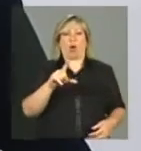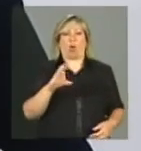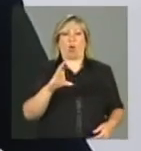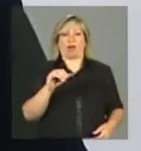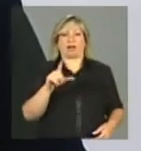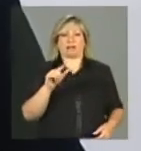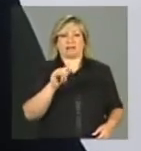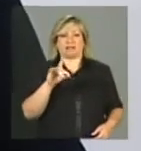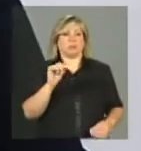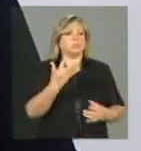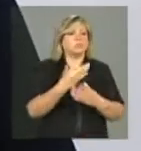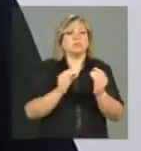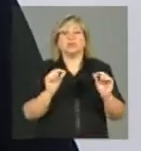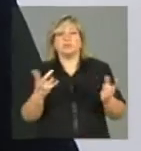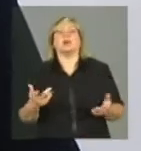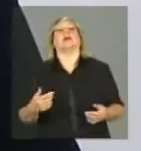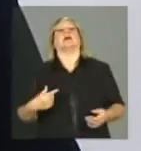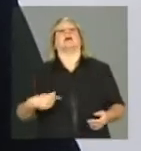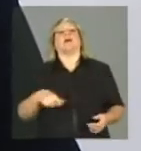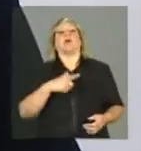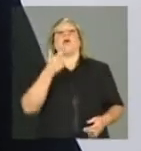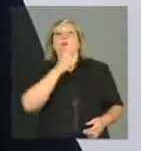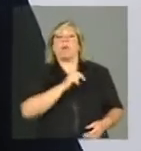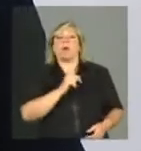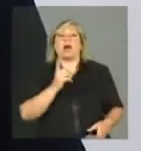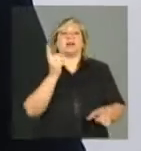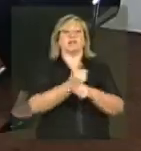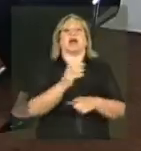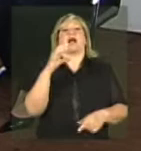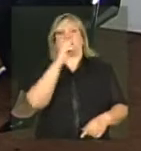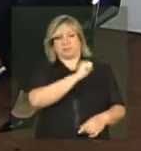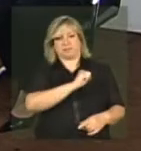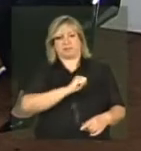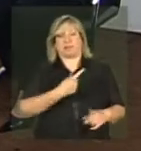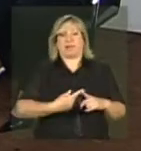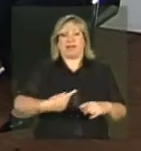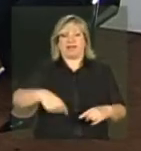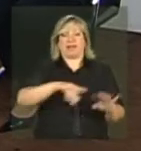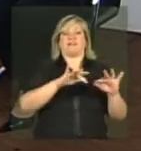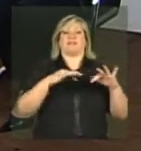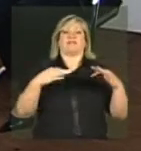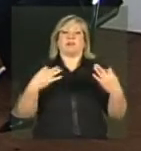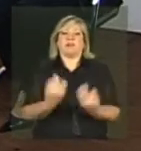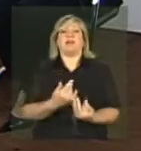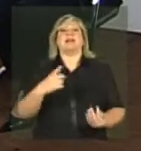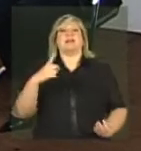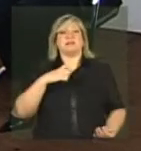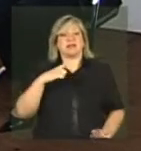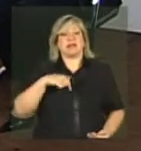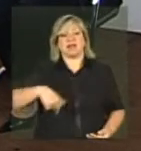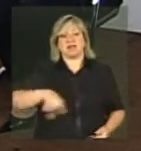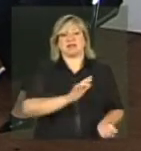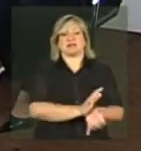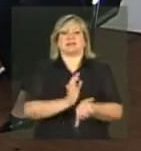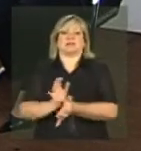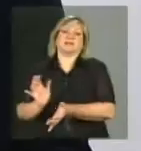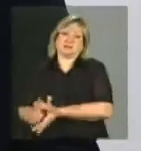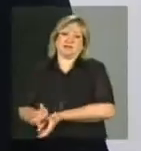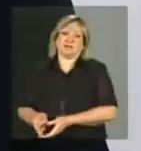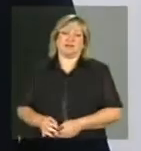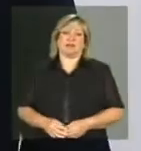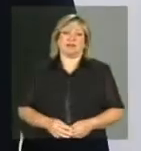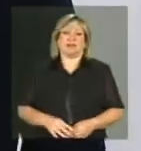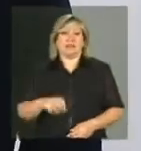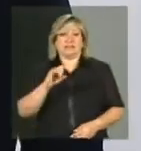ela consegue responder muito mais rápido. Por quê? Porque essas famílias, elas passam por todas essas áreas de alguma forma. Então, se você